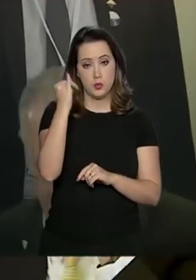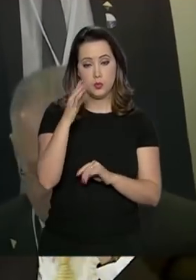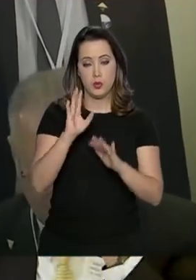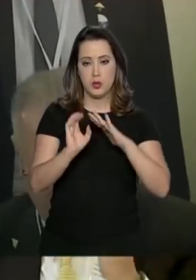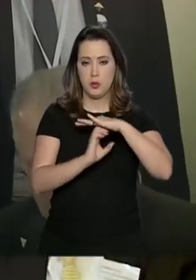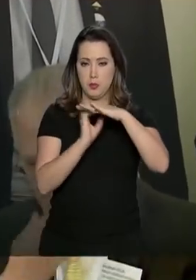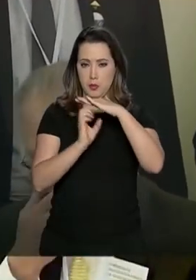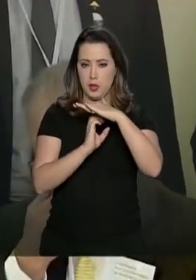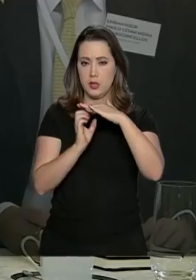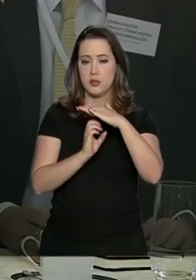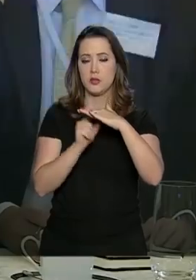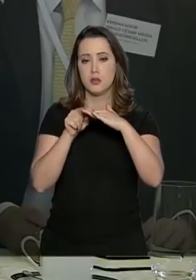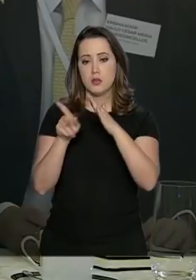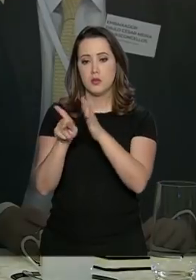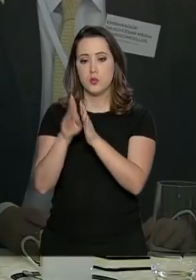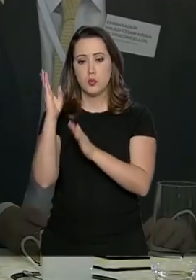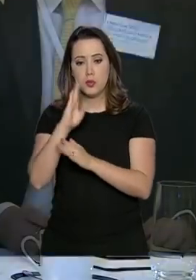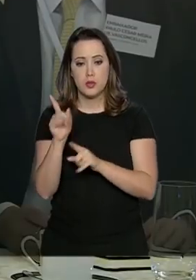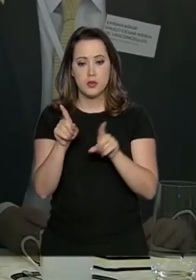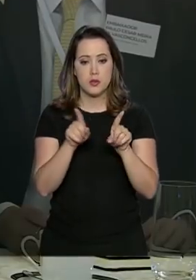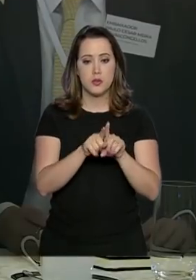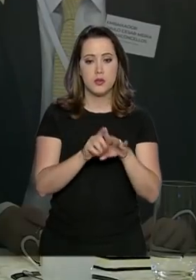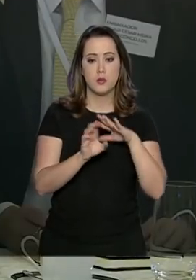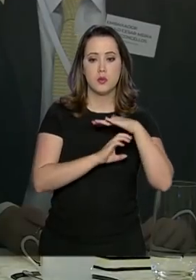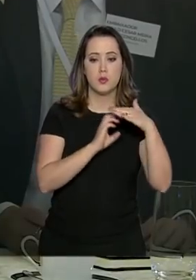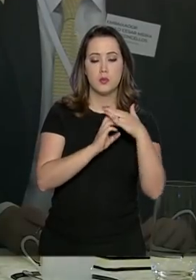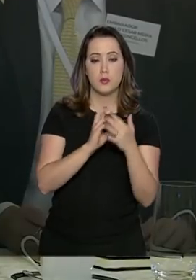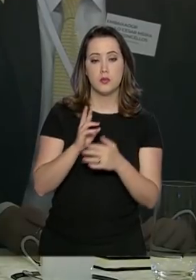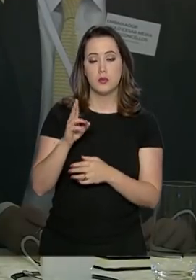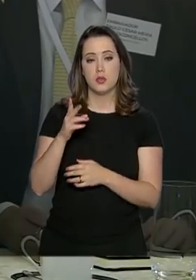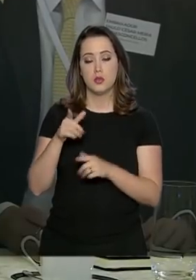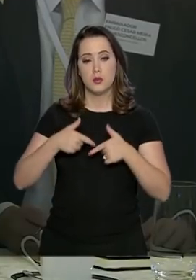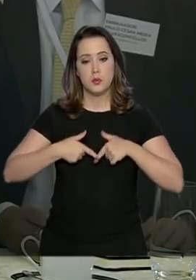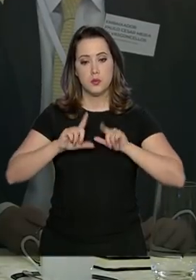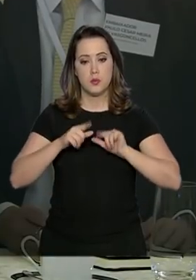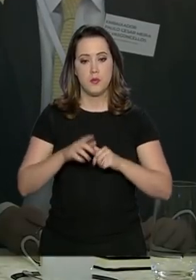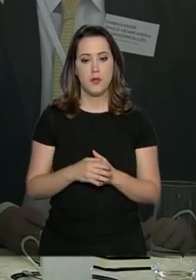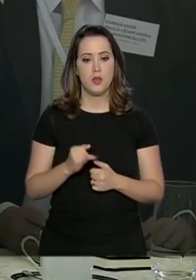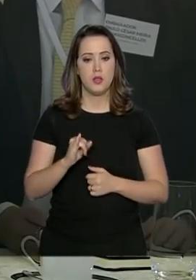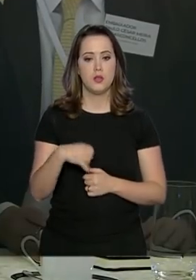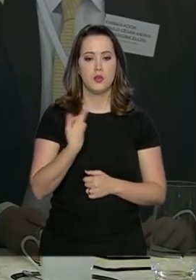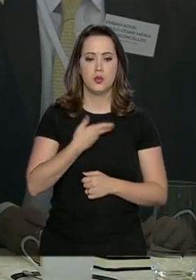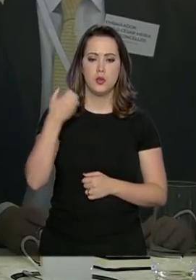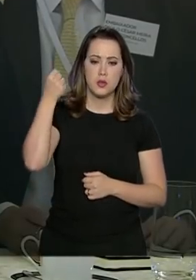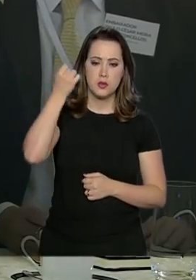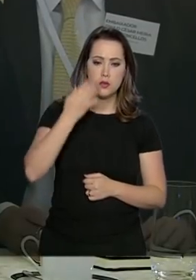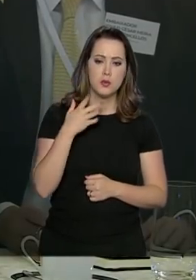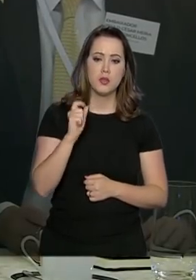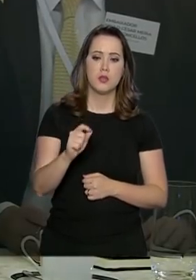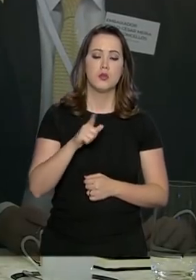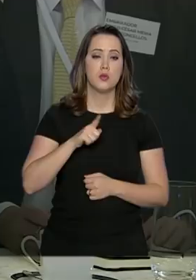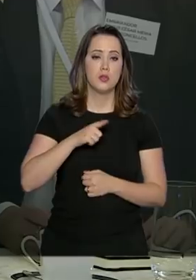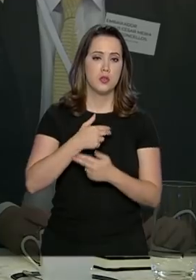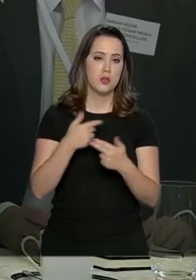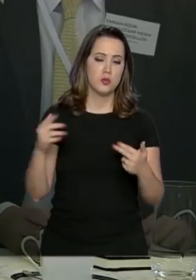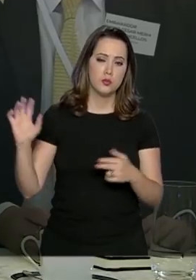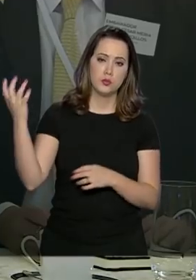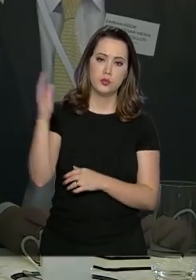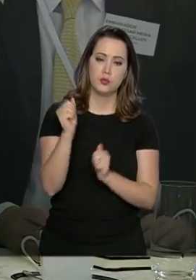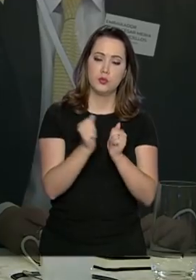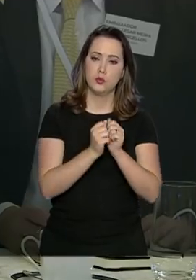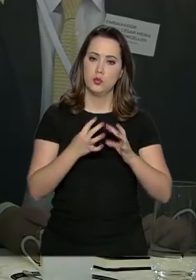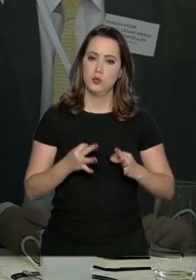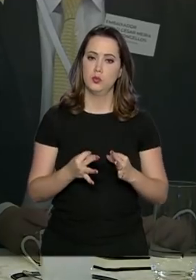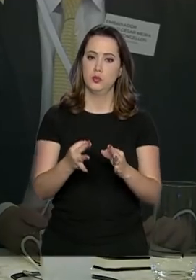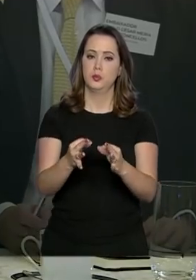israelo-brasileiras. Se juntarmos o que nós temos lá de recursos naturais, com tecnologia